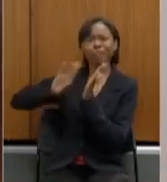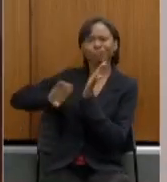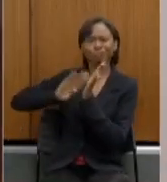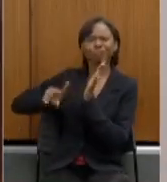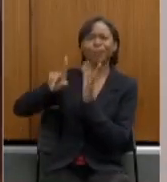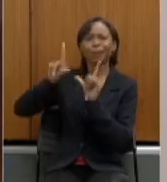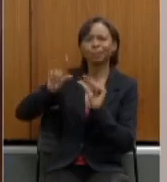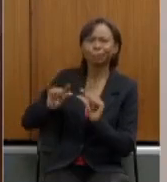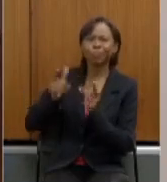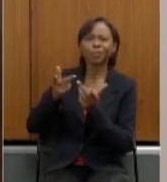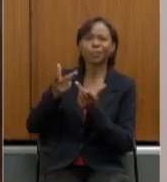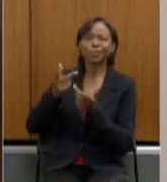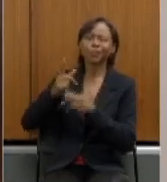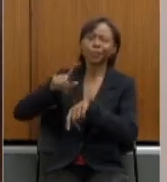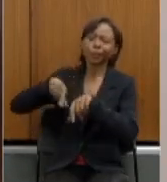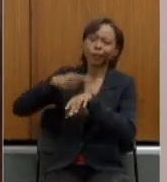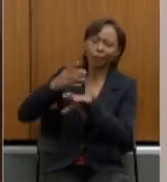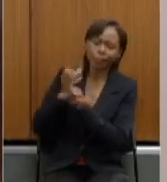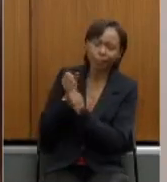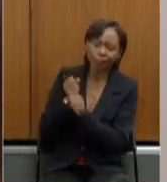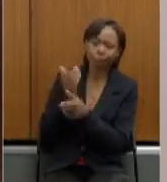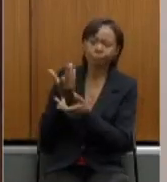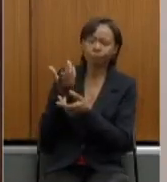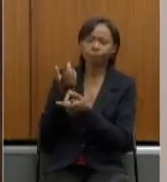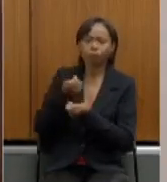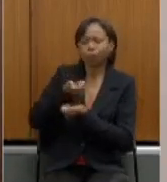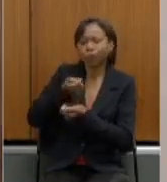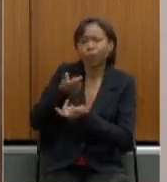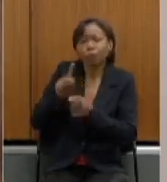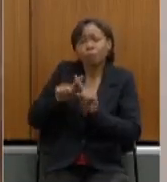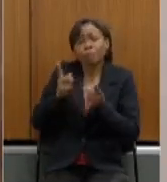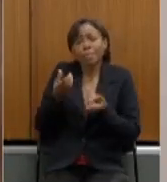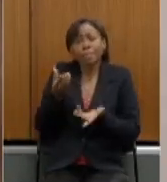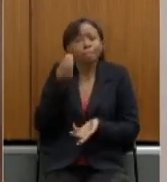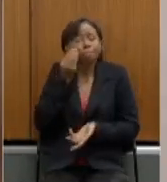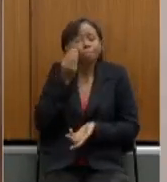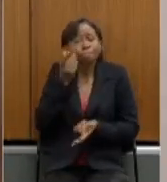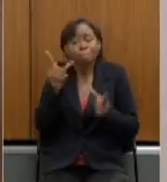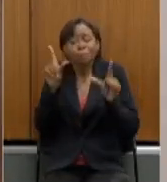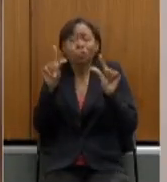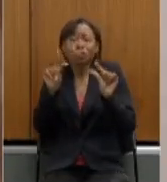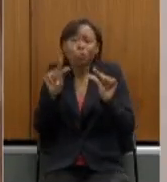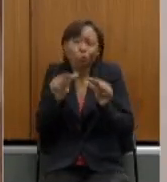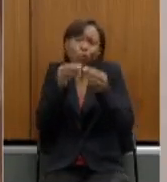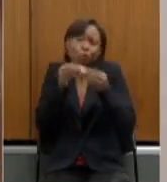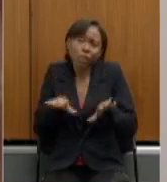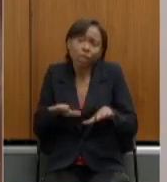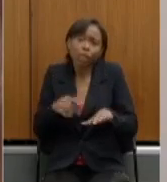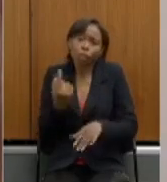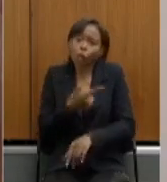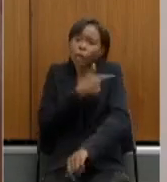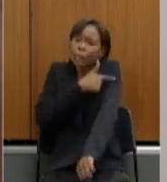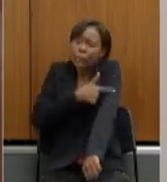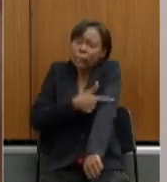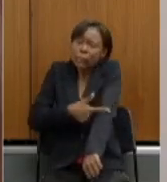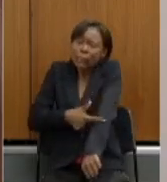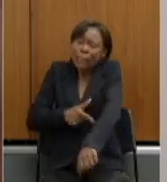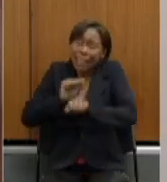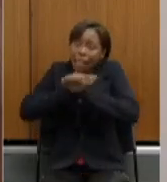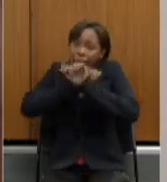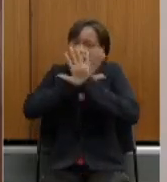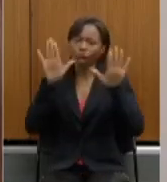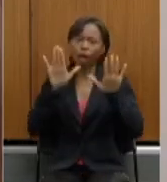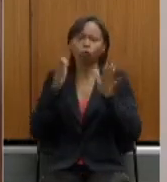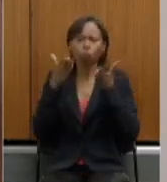rebaixados o tempo de contribuição mas que a gente tenta mitigar esses efeitos e ser honesto com os servidores eles saberão